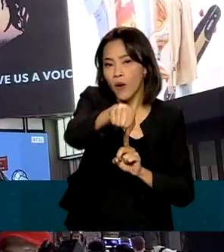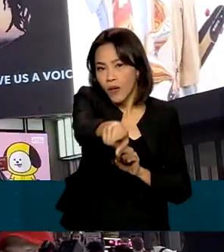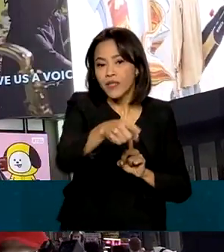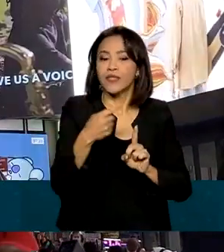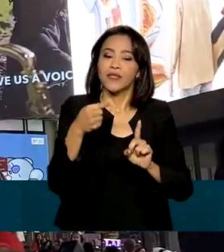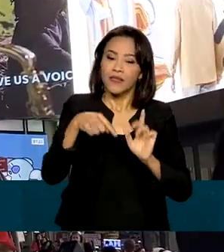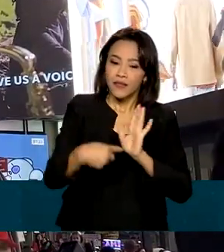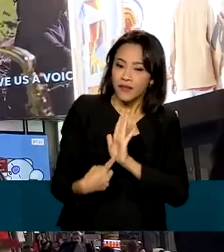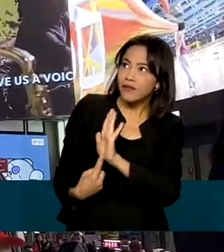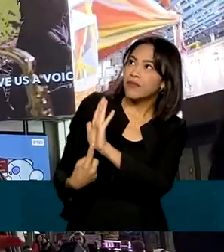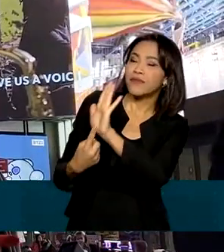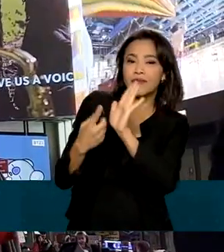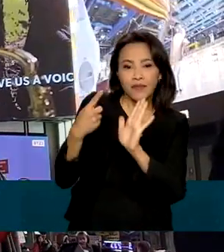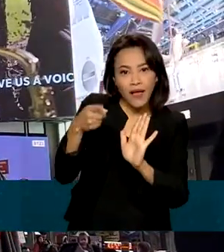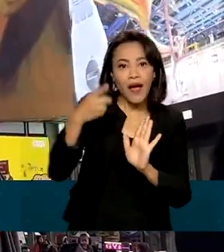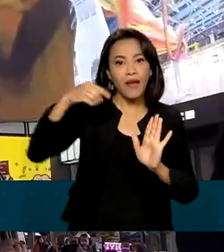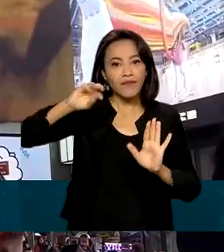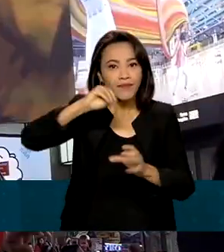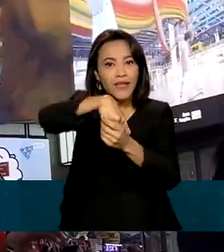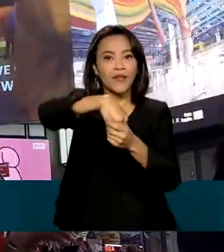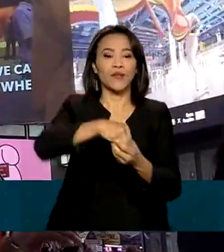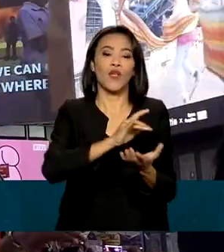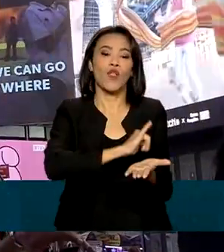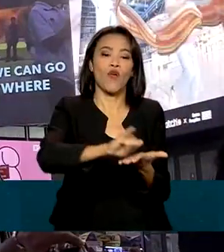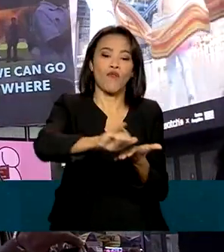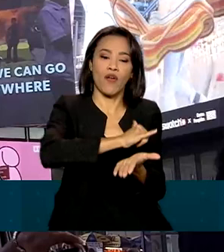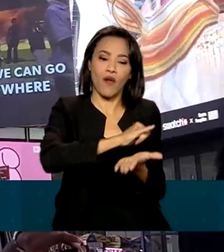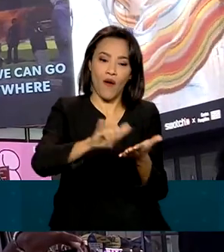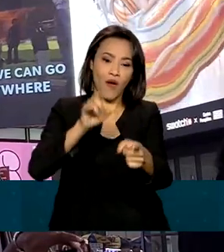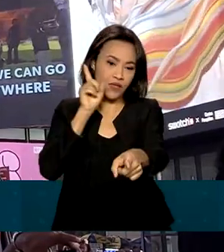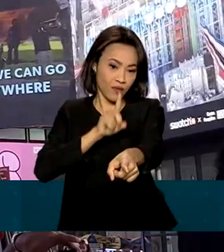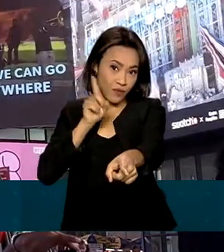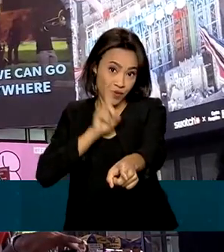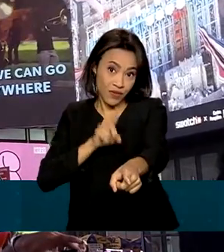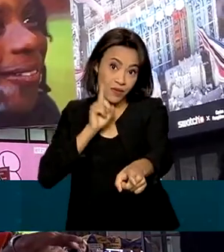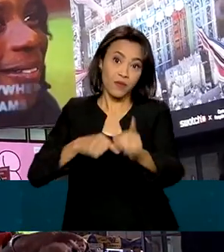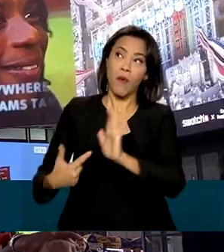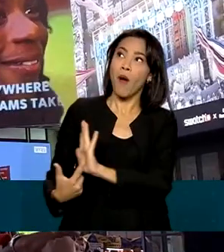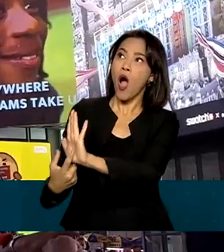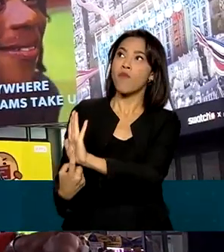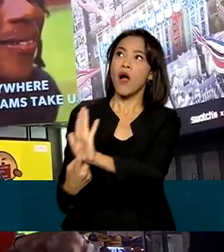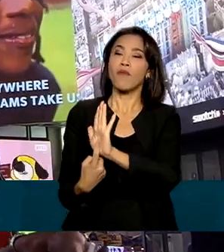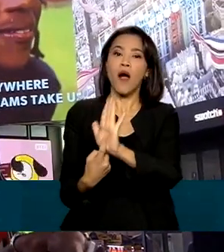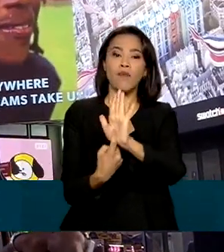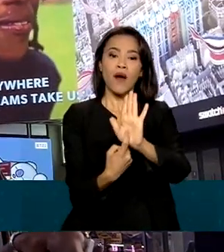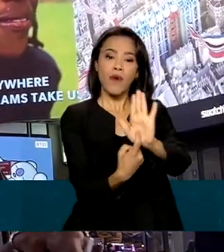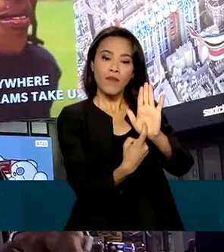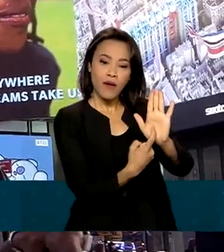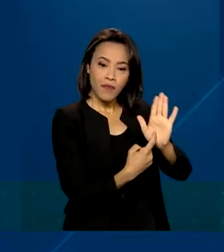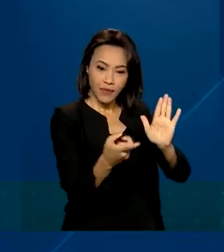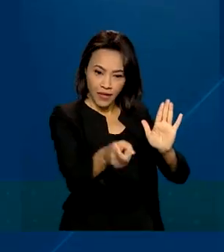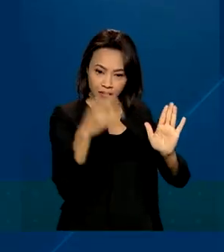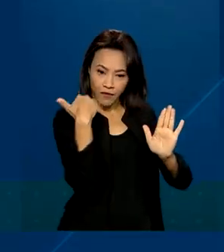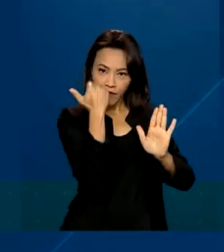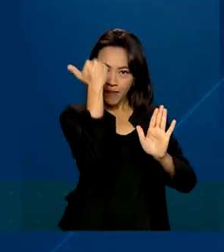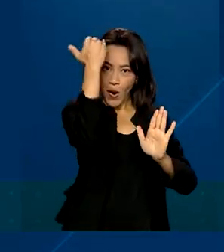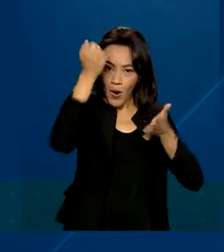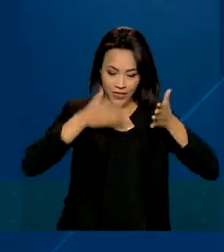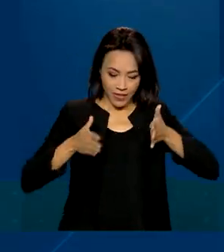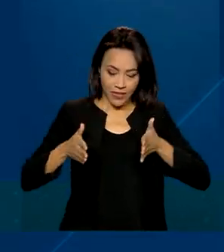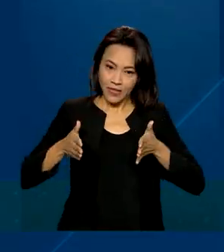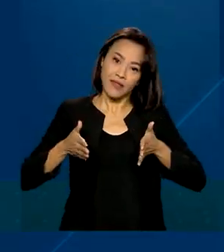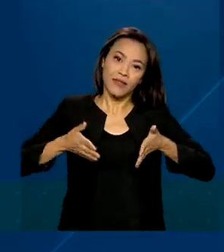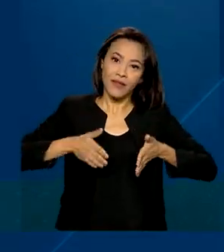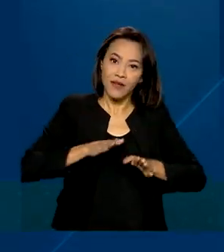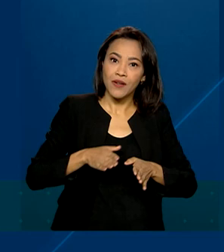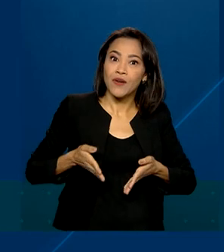marcam presença no coração de Nova York e se destacam em meio às luzes da Times Square. Por 30